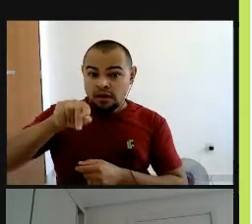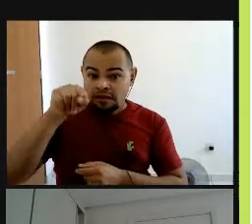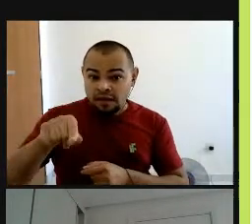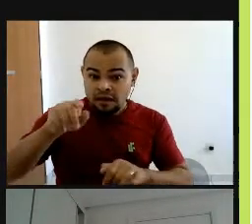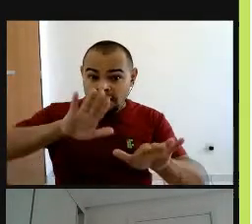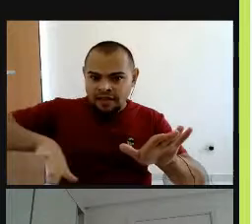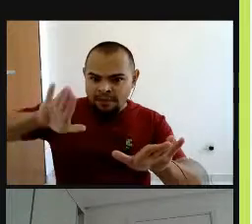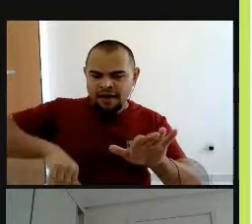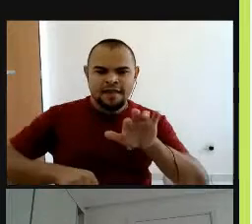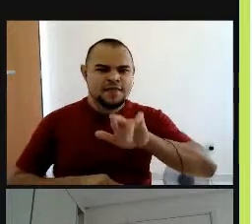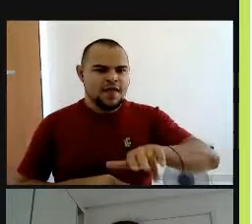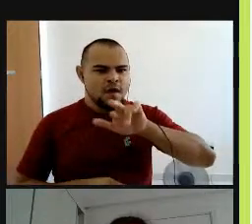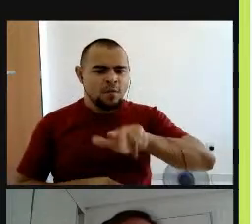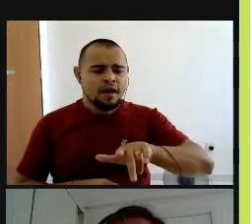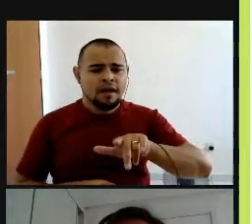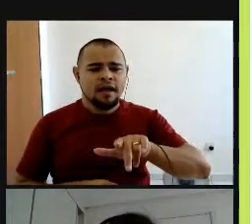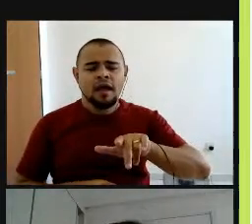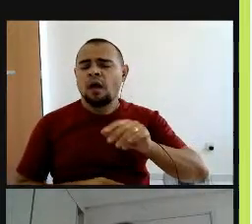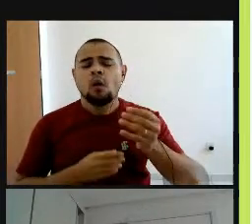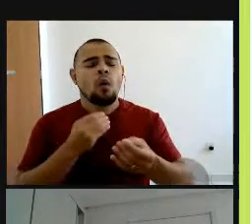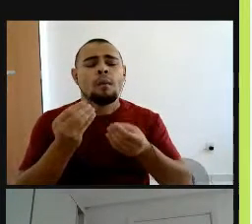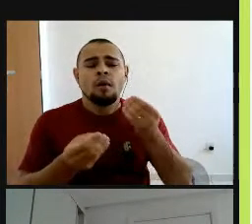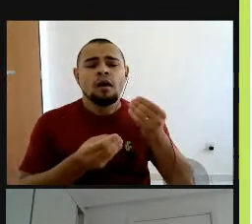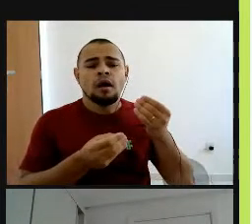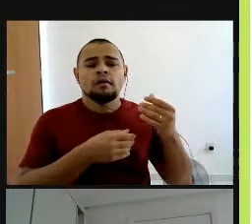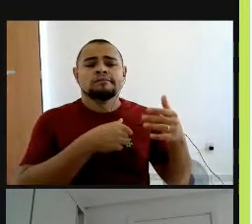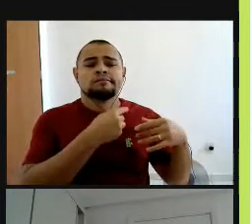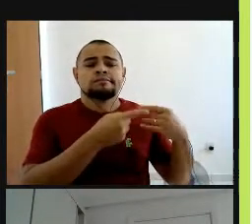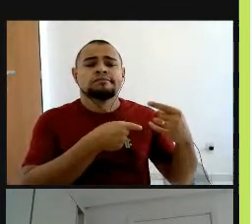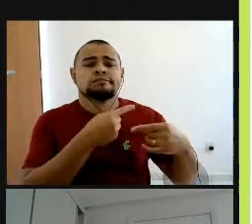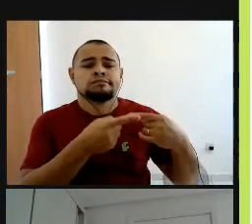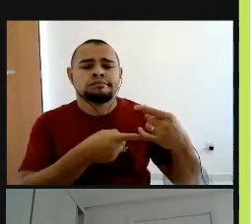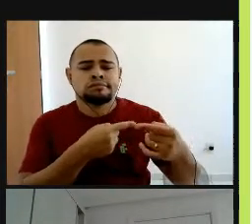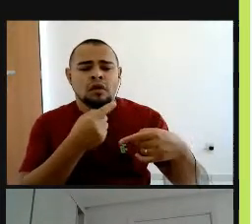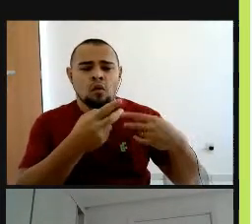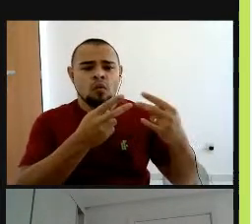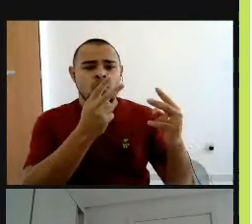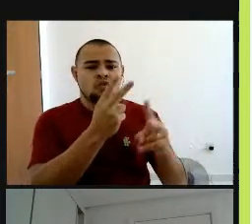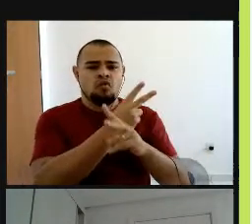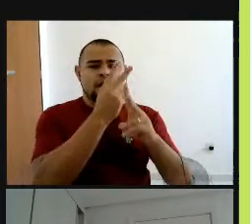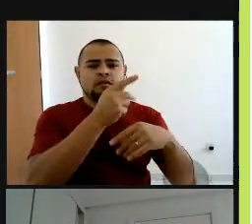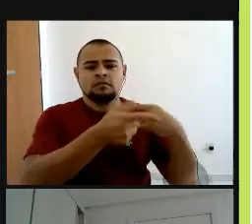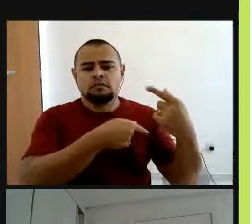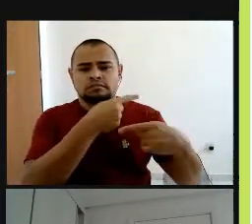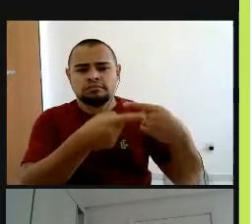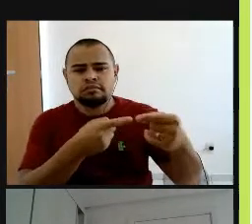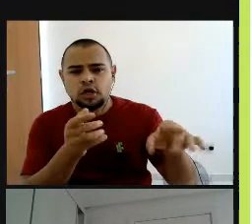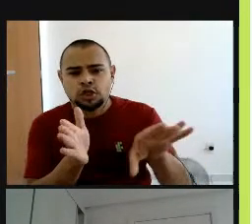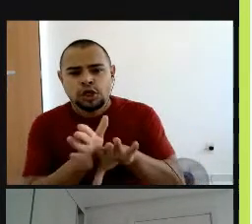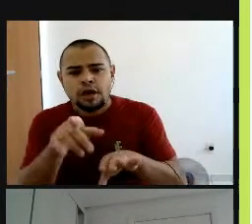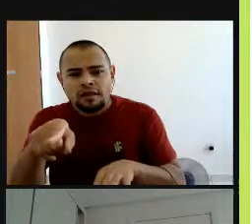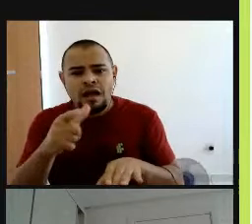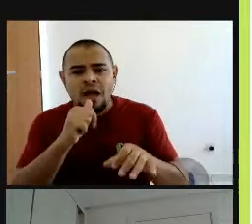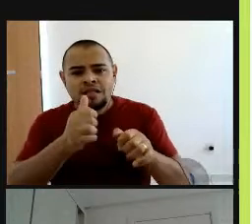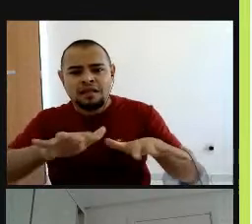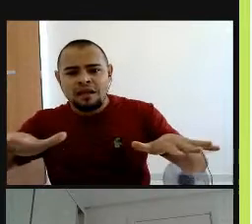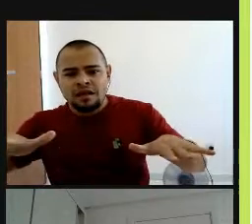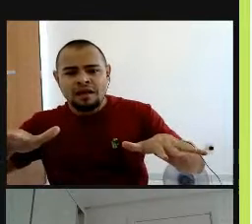naquele ambiente, né, vem realmente de um outro lugar. Então, nada do que a gente faz aqui, né, no